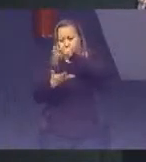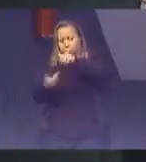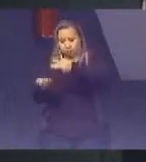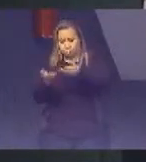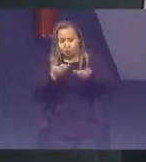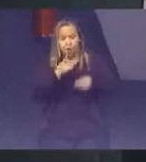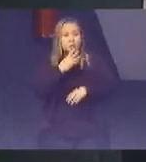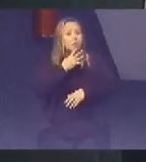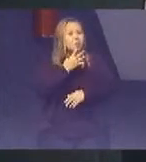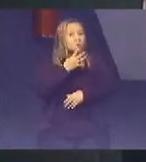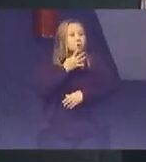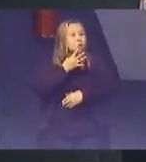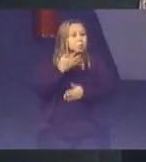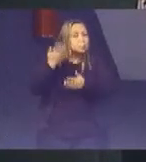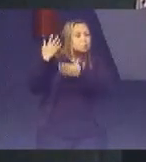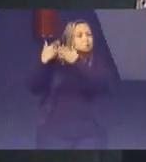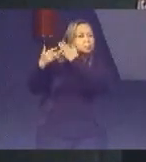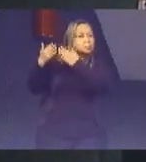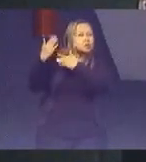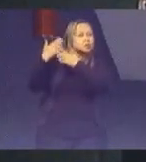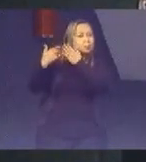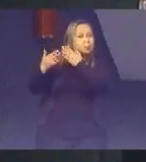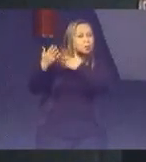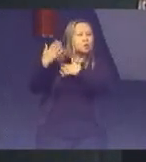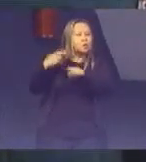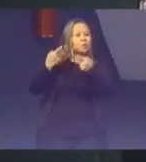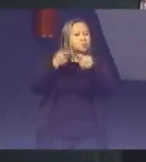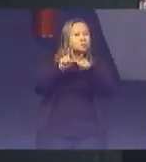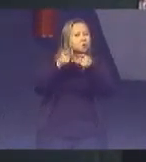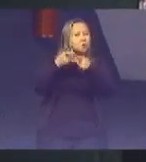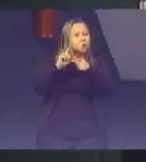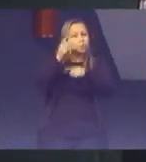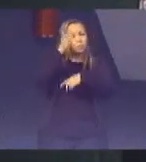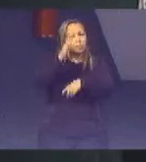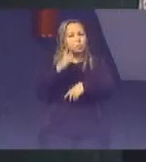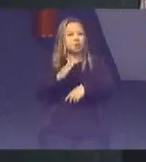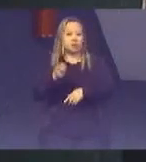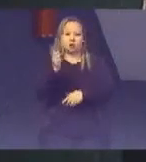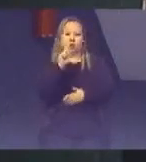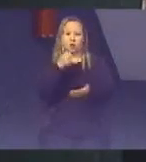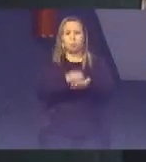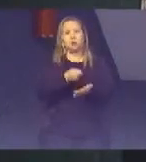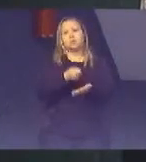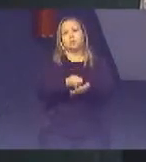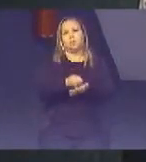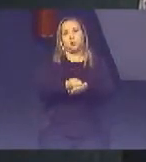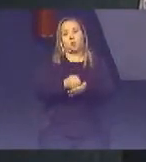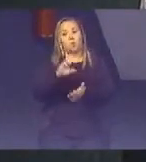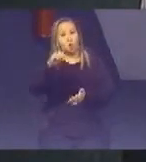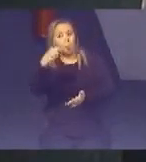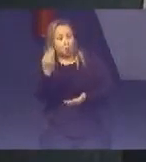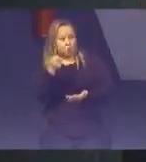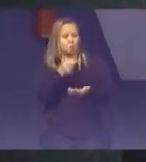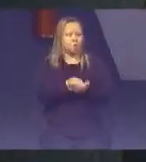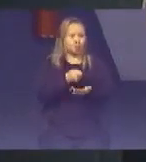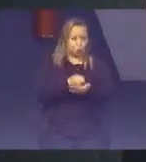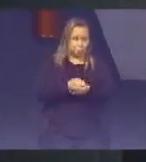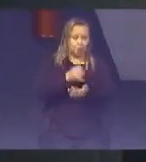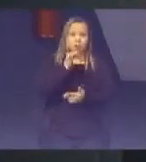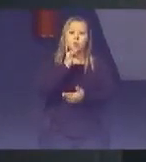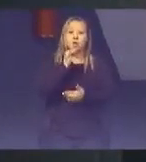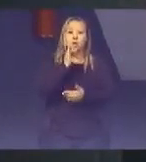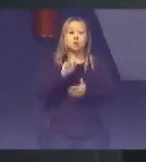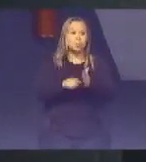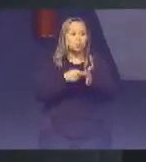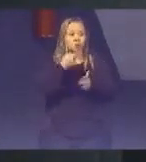conhecimento anterior De quais os desafios que o Brasil não cumpriu Ou que o Brasil cumpriu Por exemplo, um